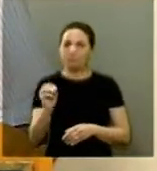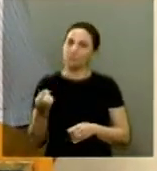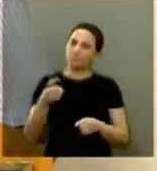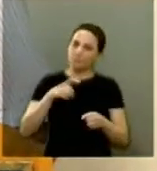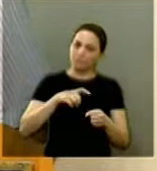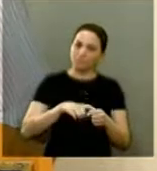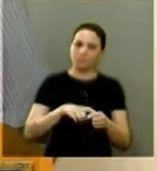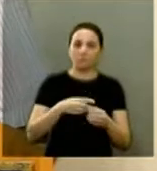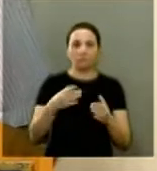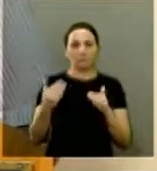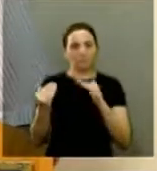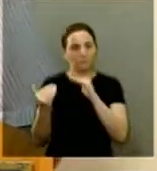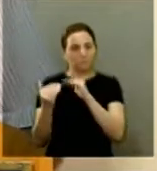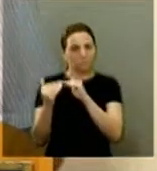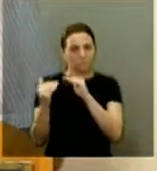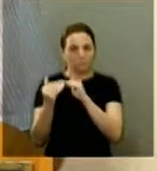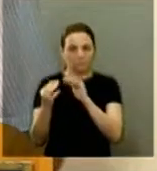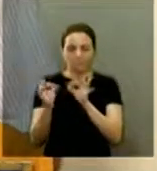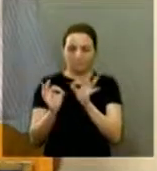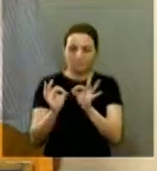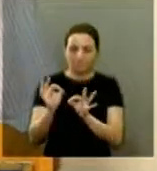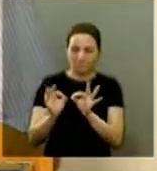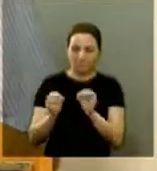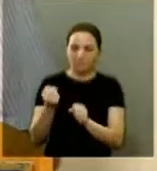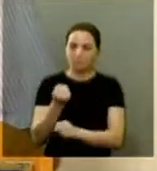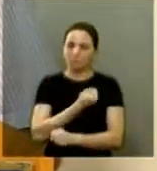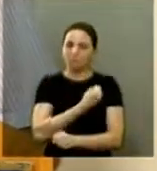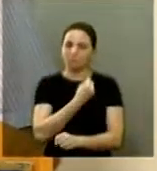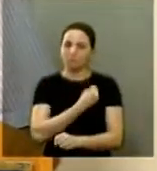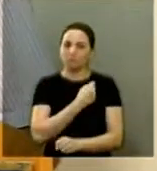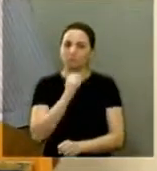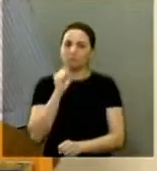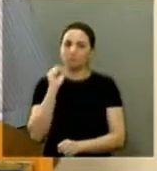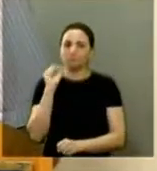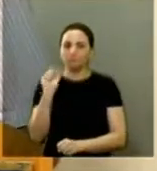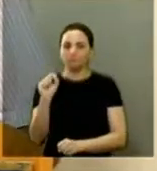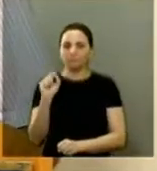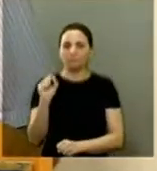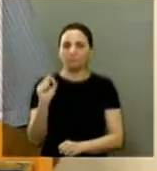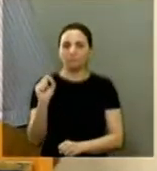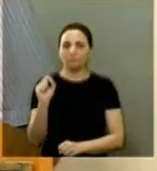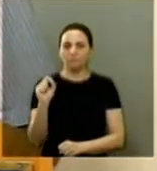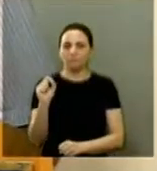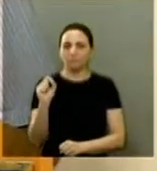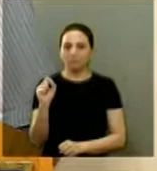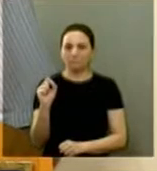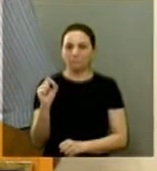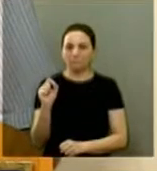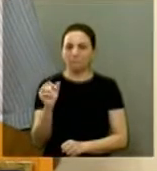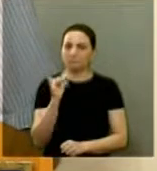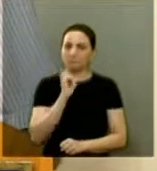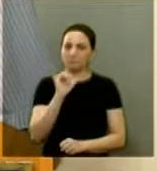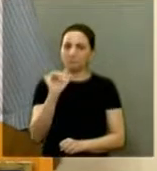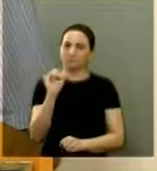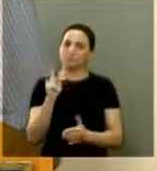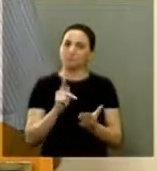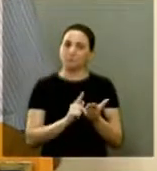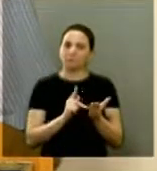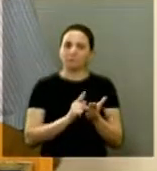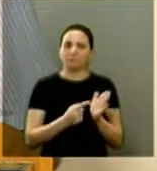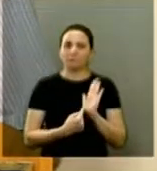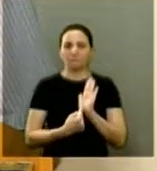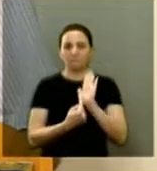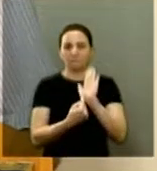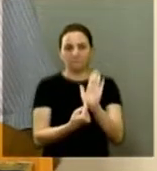concordar com ela na análise dos números e dizer que realmente isso